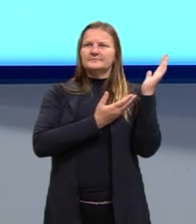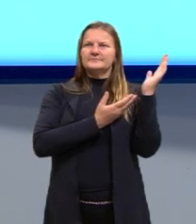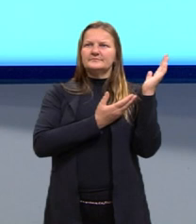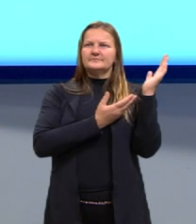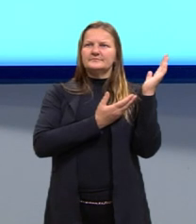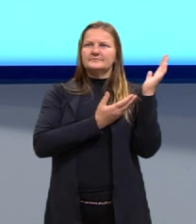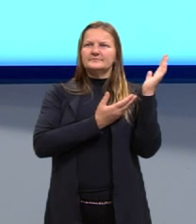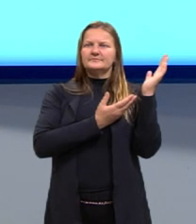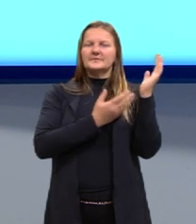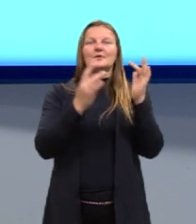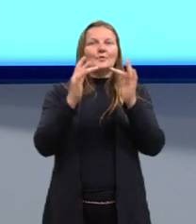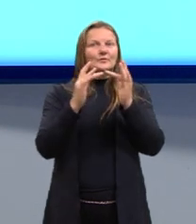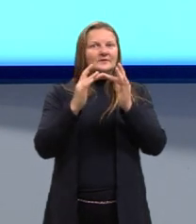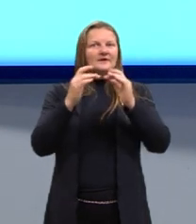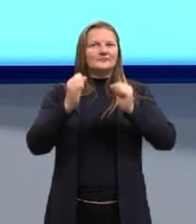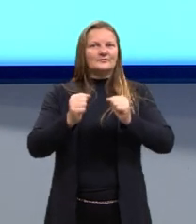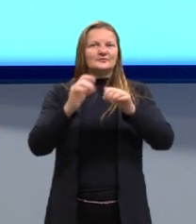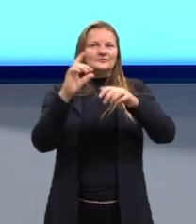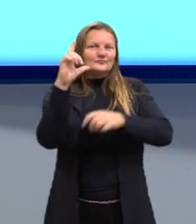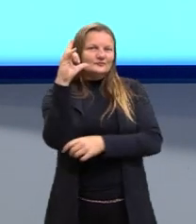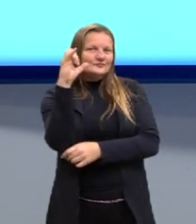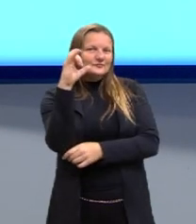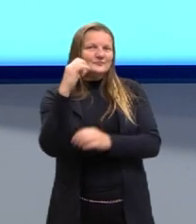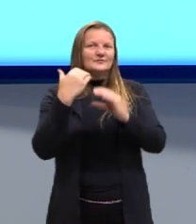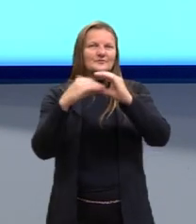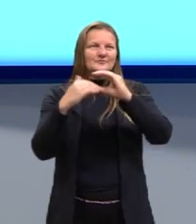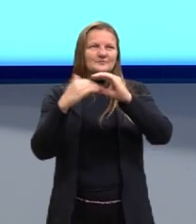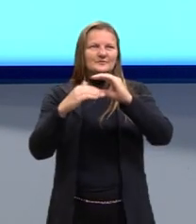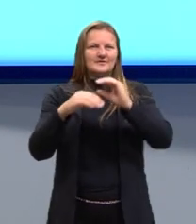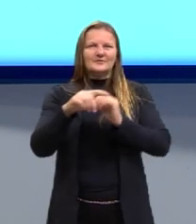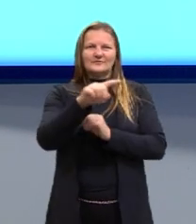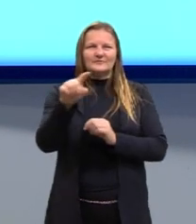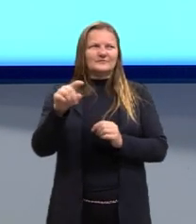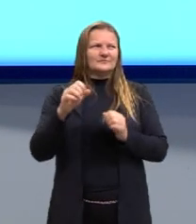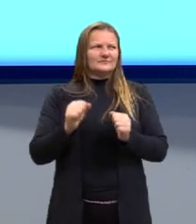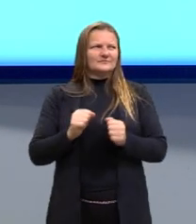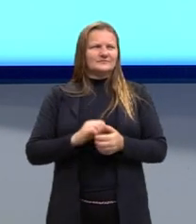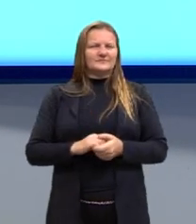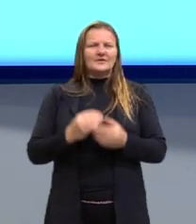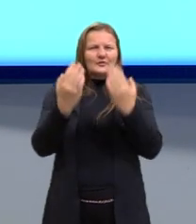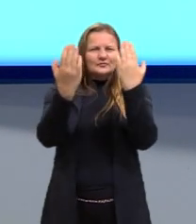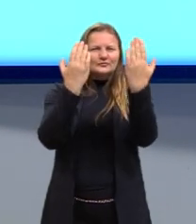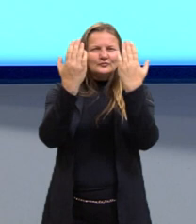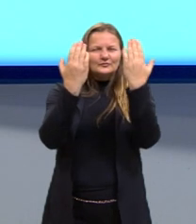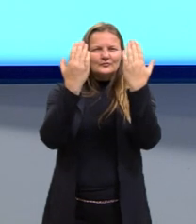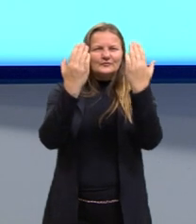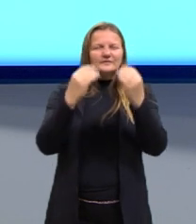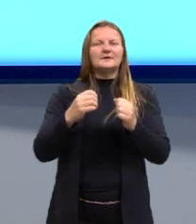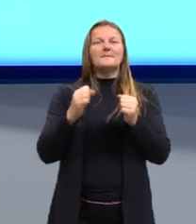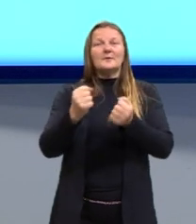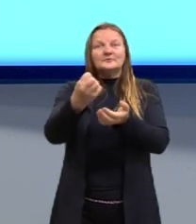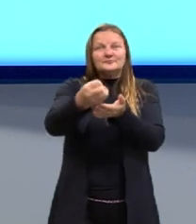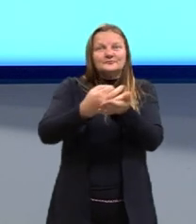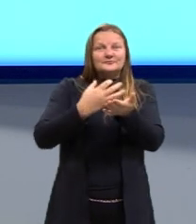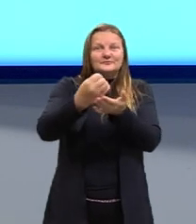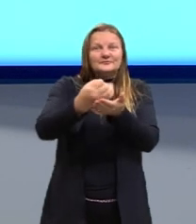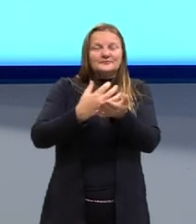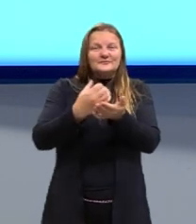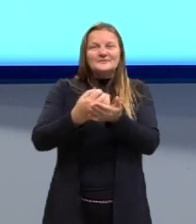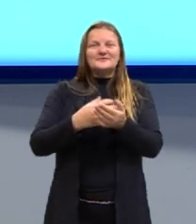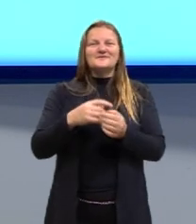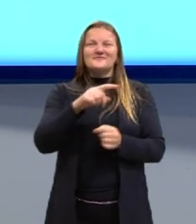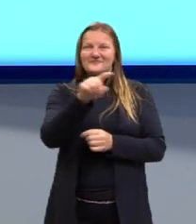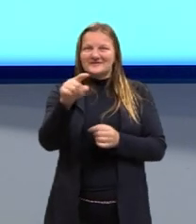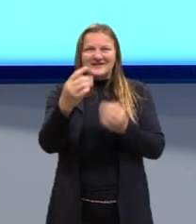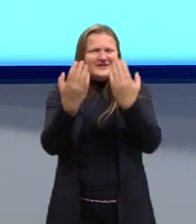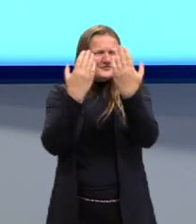os contatos ali, né? O Instagram, o e-mail, caso vocês queiram tirar dúvidas, mandar alguma questão que vocês precisem